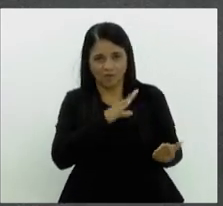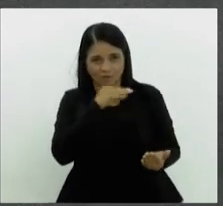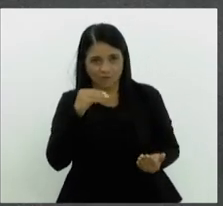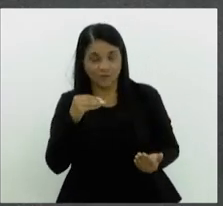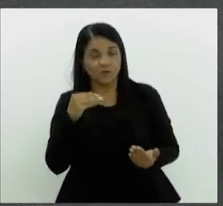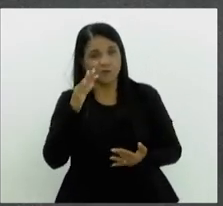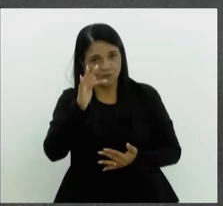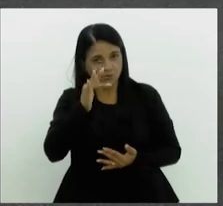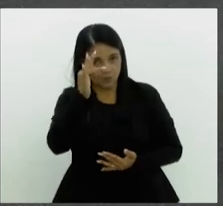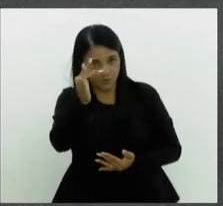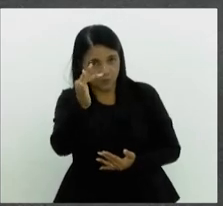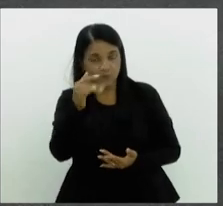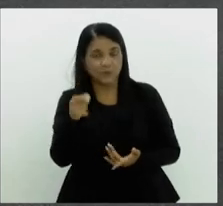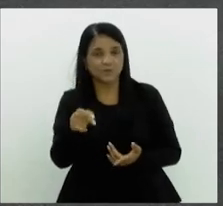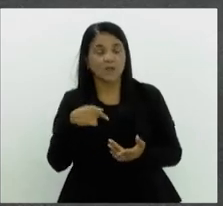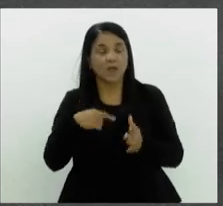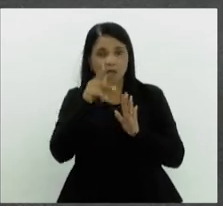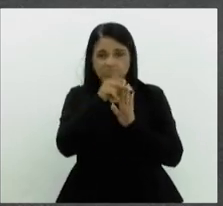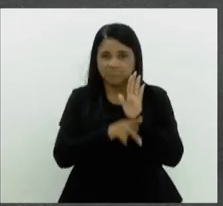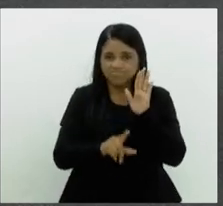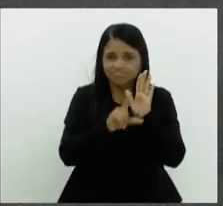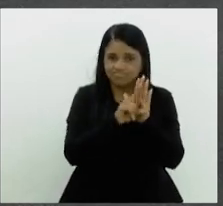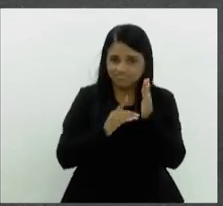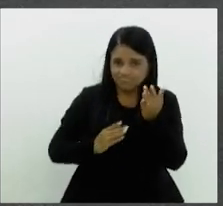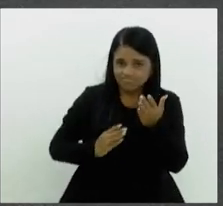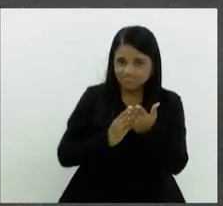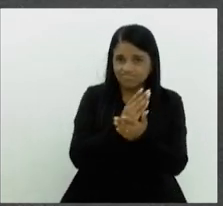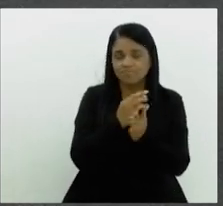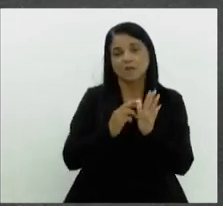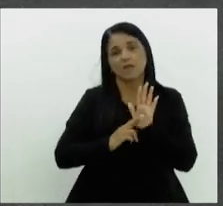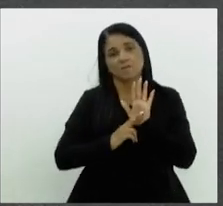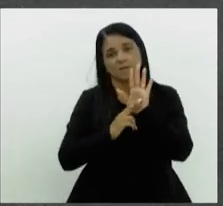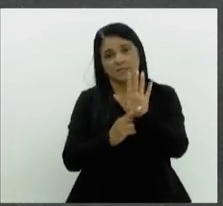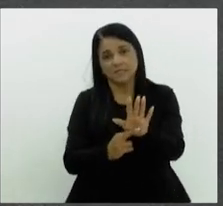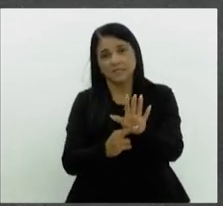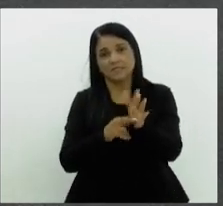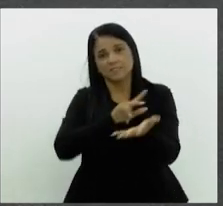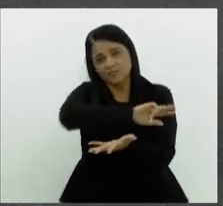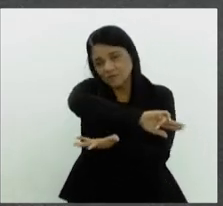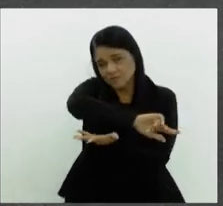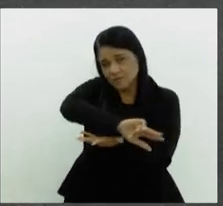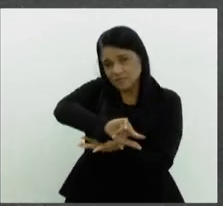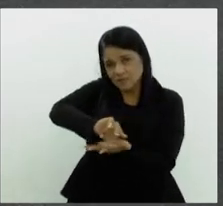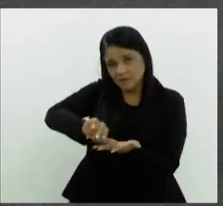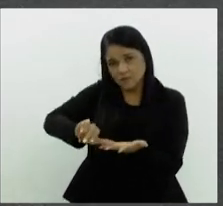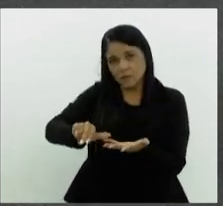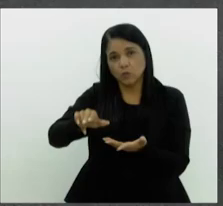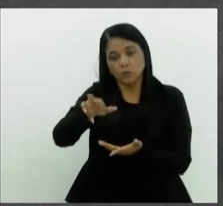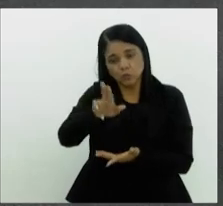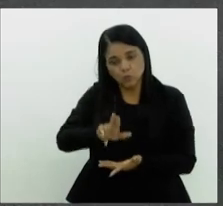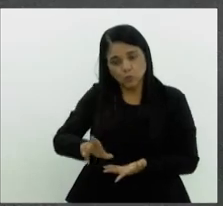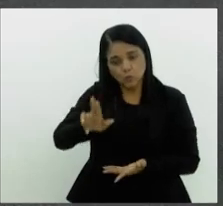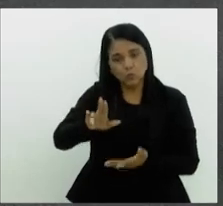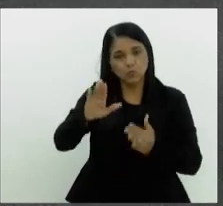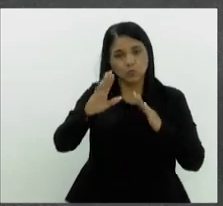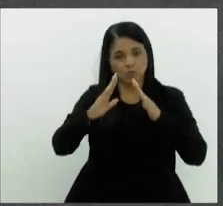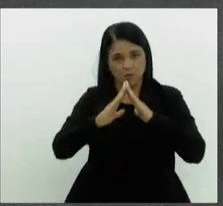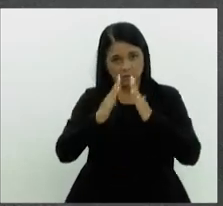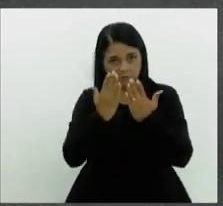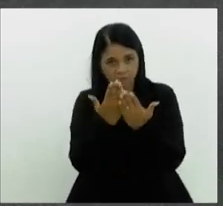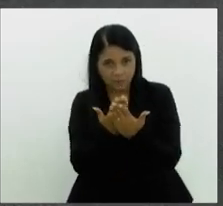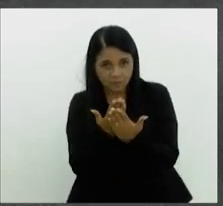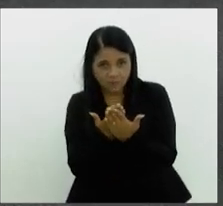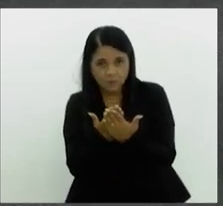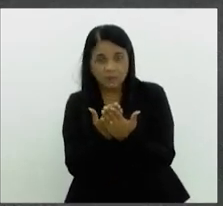isso que a aprovação desse projeto pode se representar, uma diversificação do uso do ambiente escolar, mas